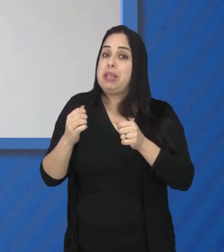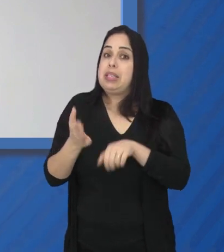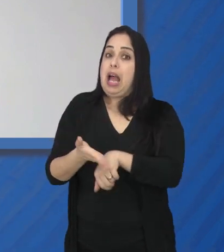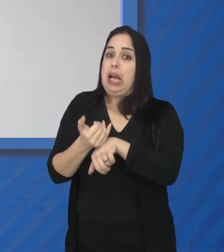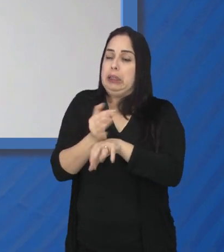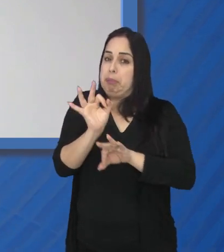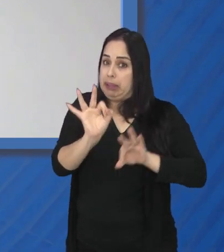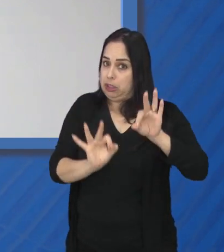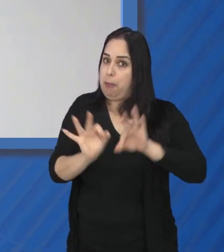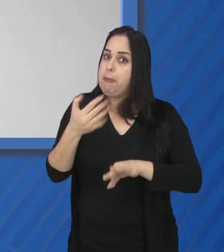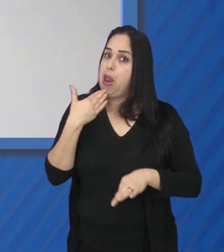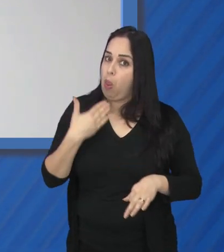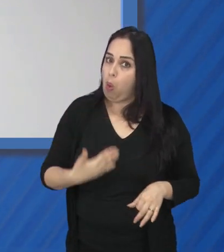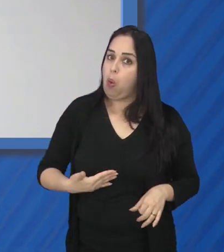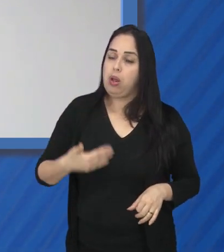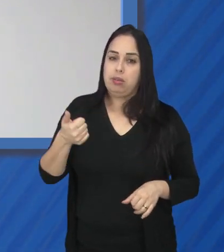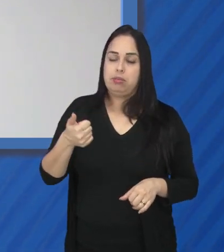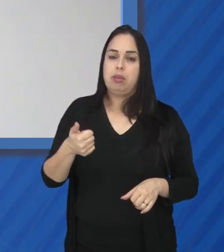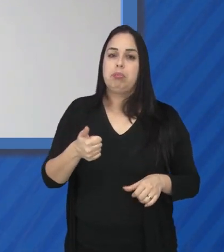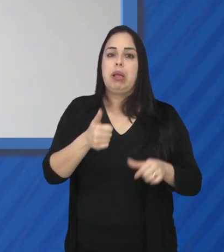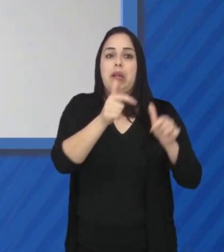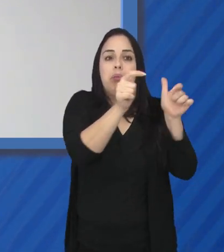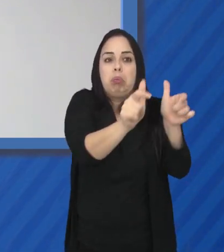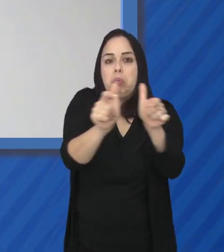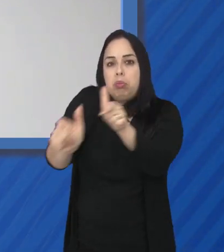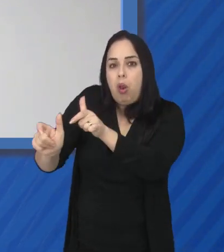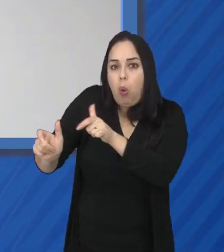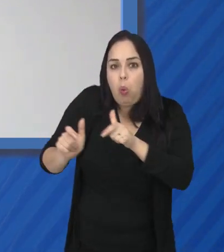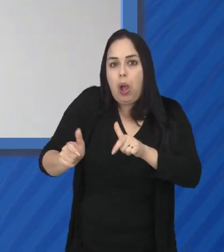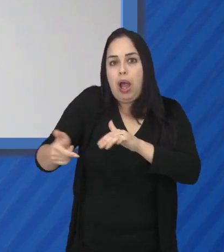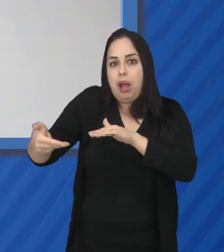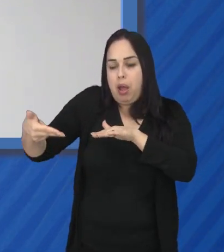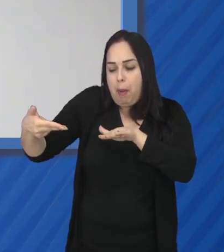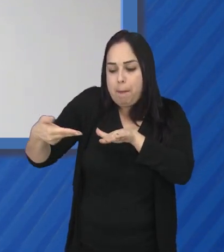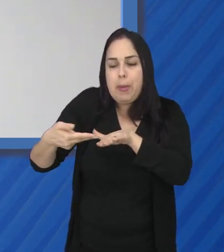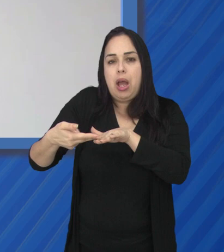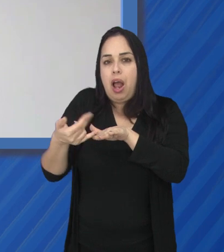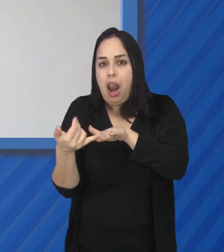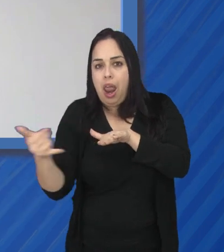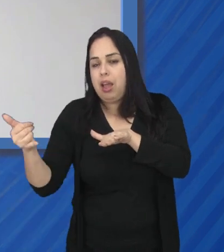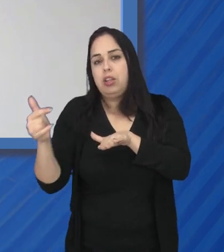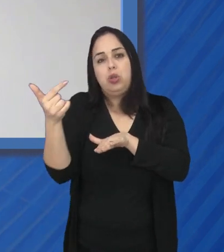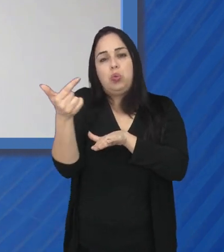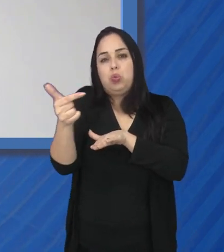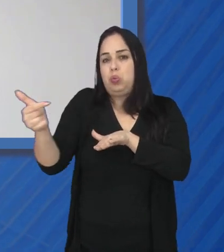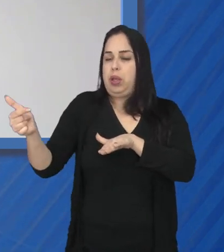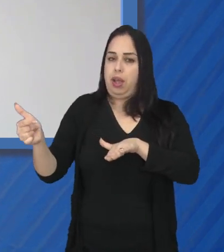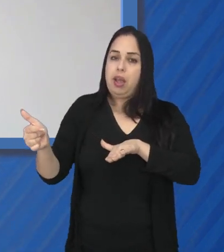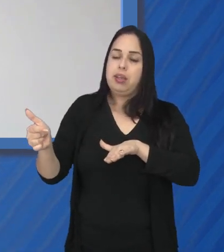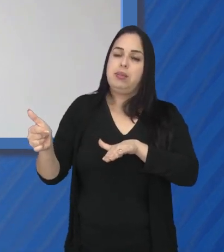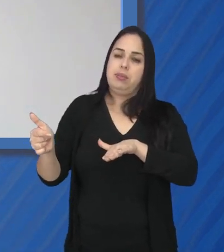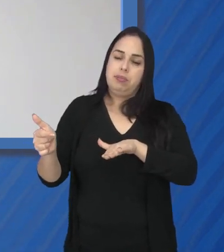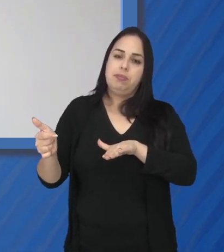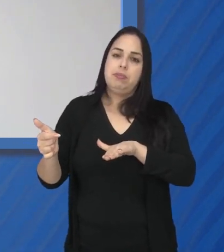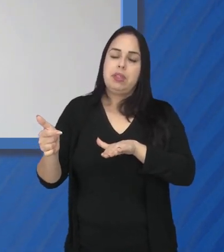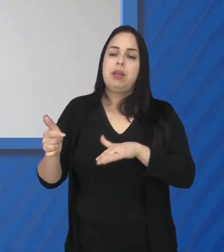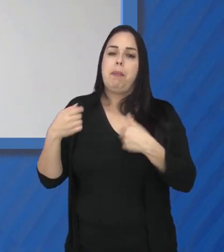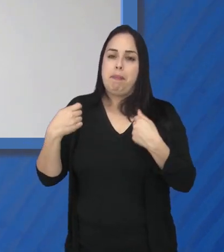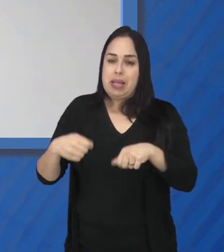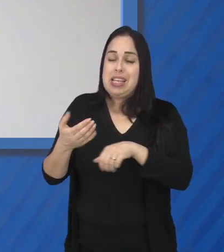elas têm que ser mais planejadas, porque ainda não existe uma grande disponibilidade de rede de carregamentos. Então,